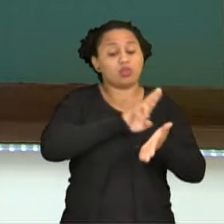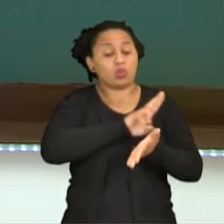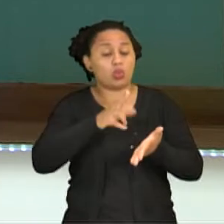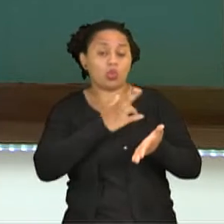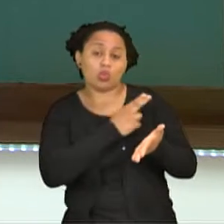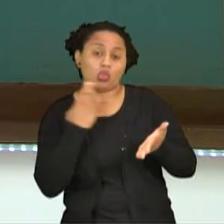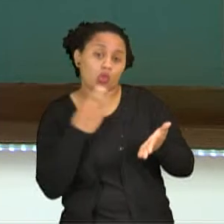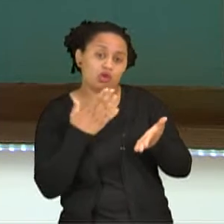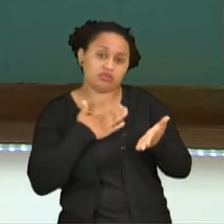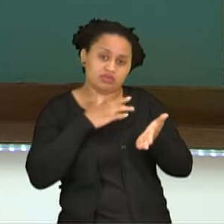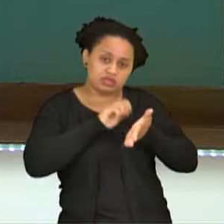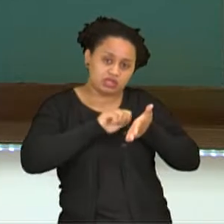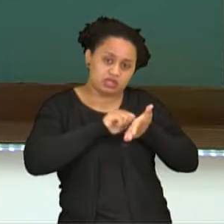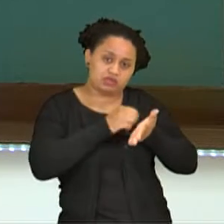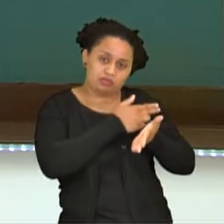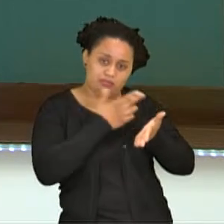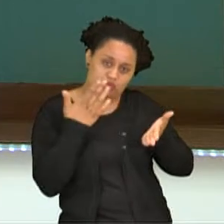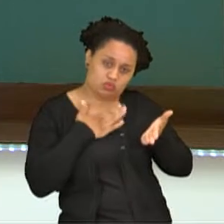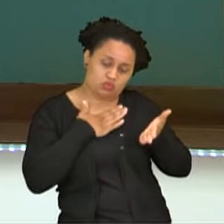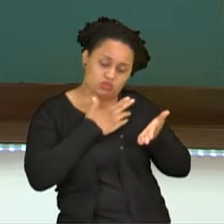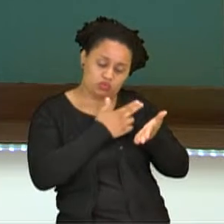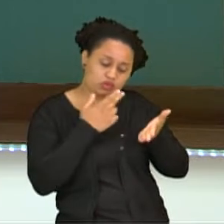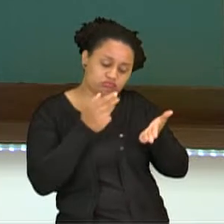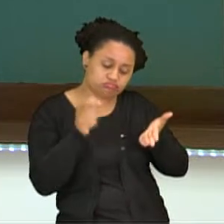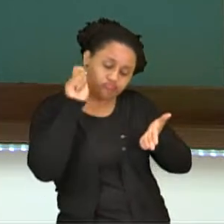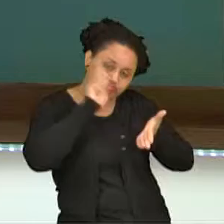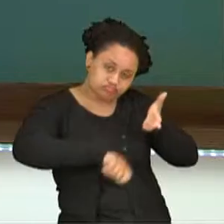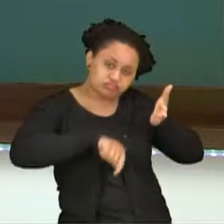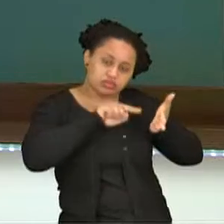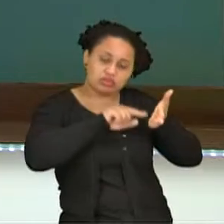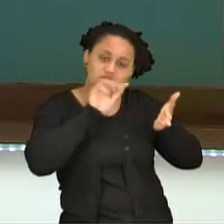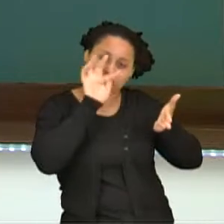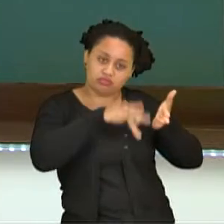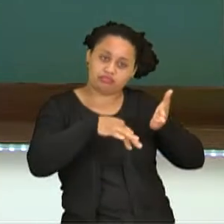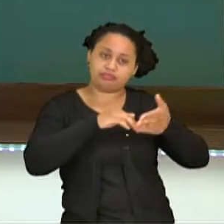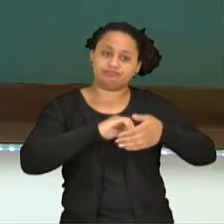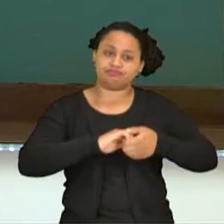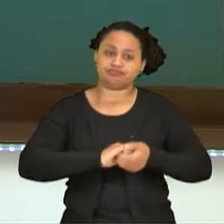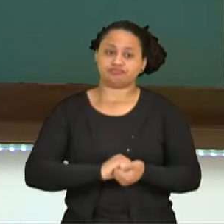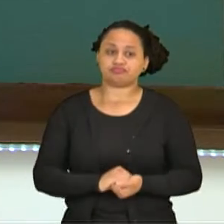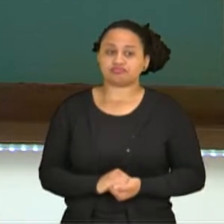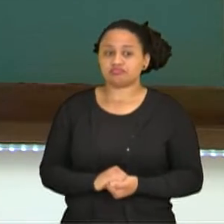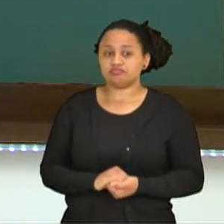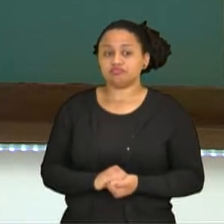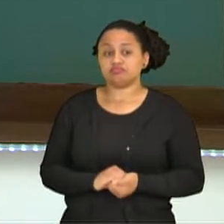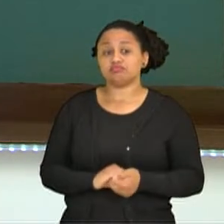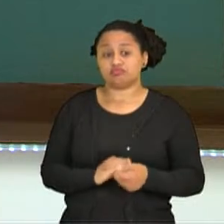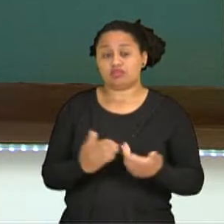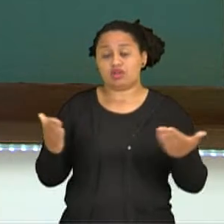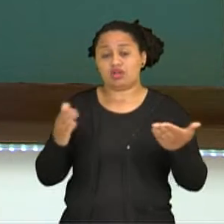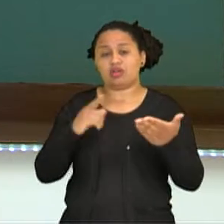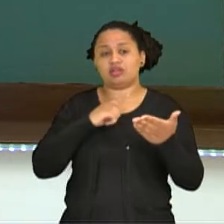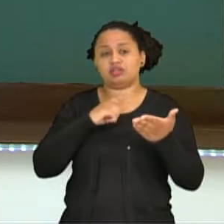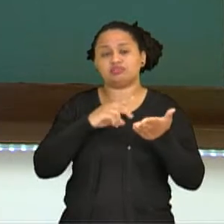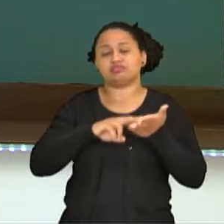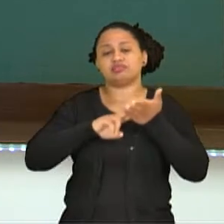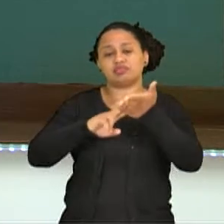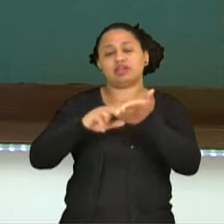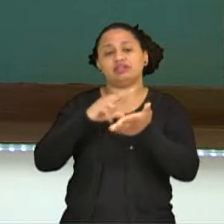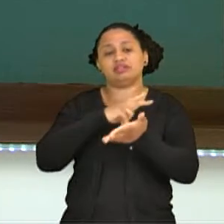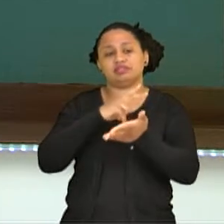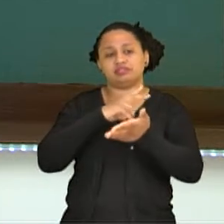saudações de despedida, que é o seu nome, nome de quem está escrevendo a carta. Vamos então para a carta pessoal.